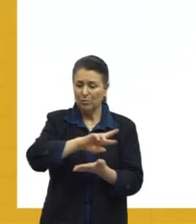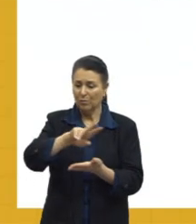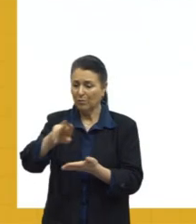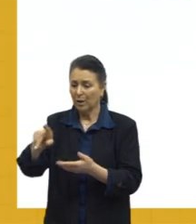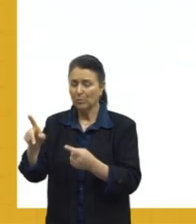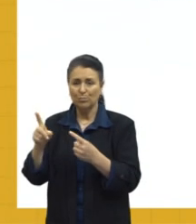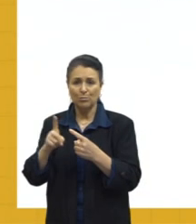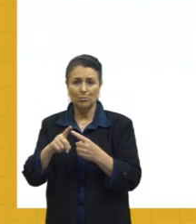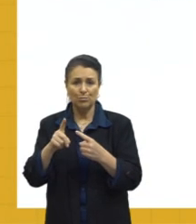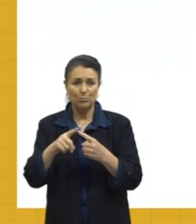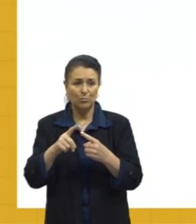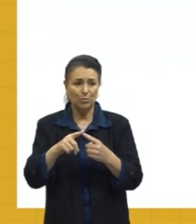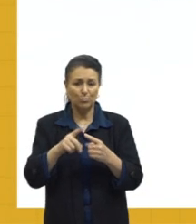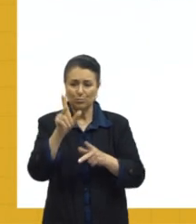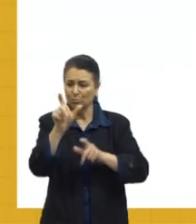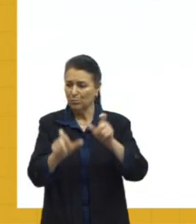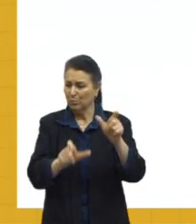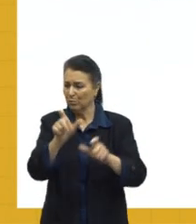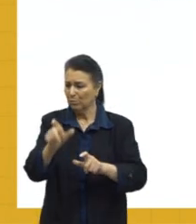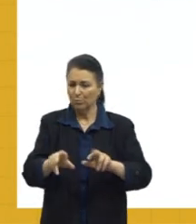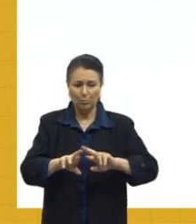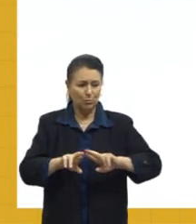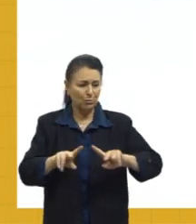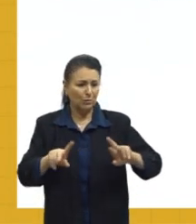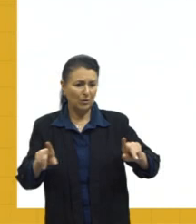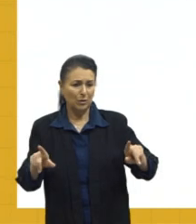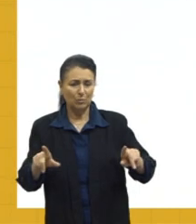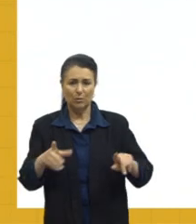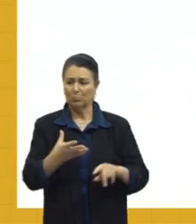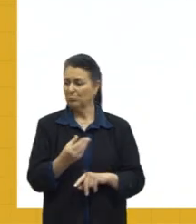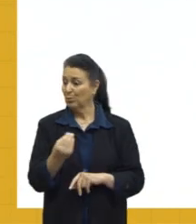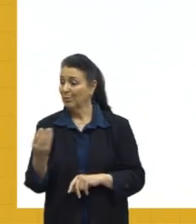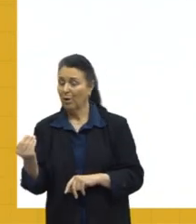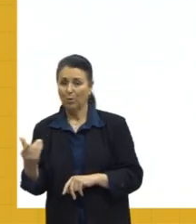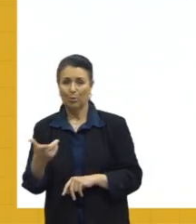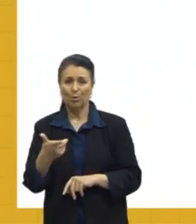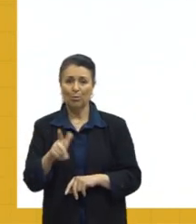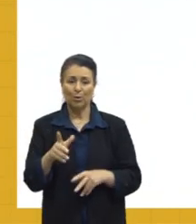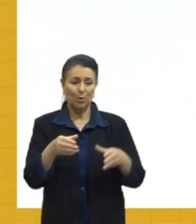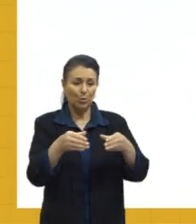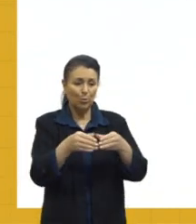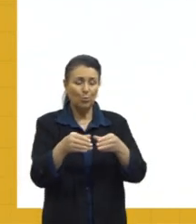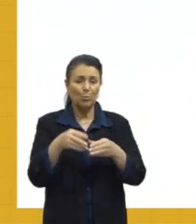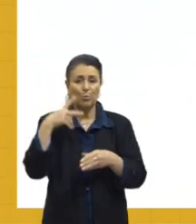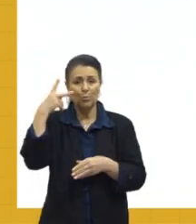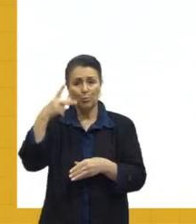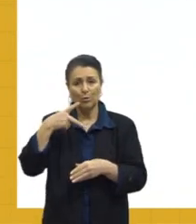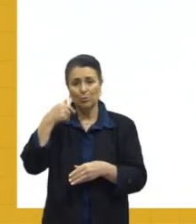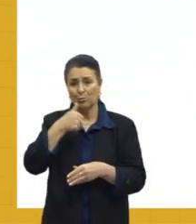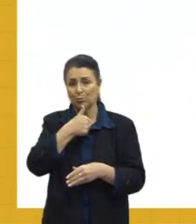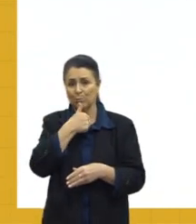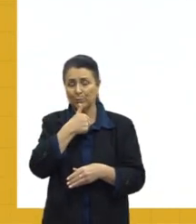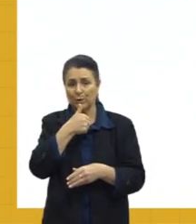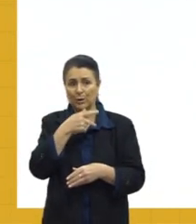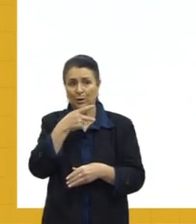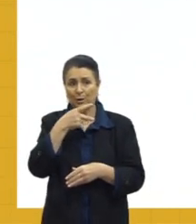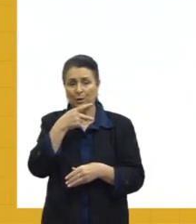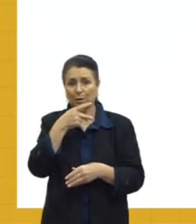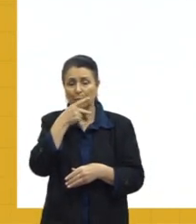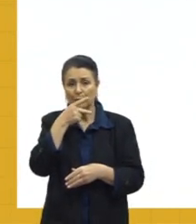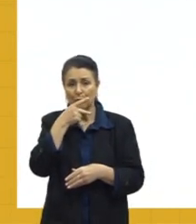Pluralismo político, né, isso quer dizer, não tem partidos, né, esses benefícios sociais, tá, gurizada?